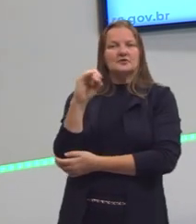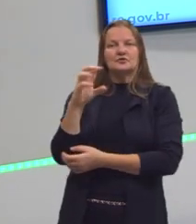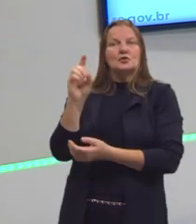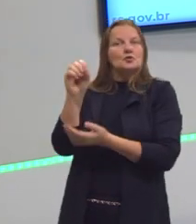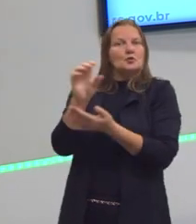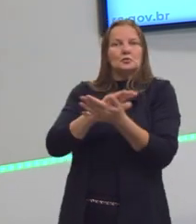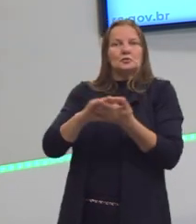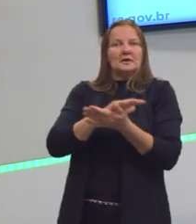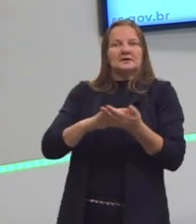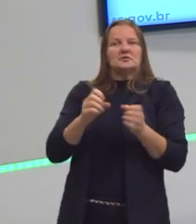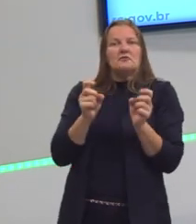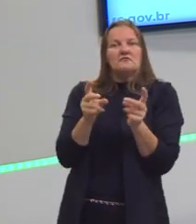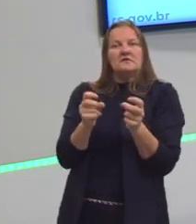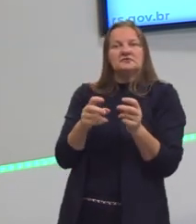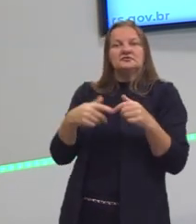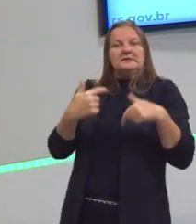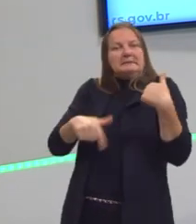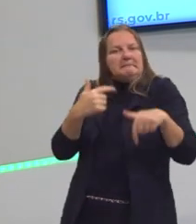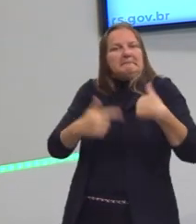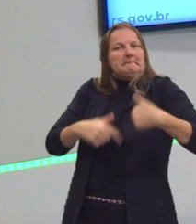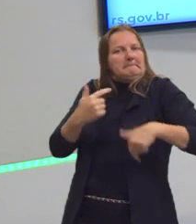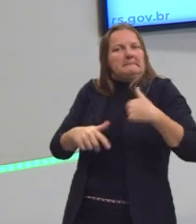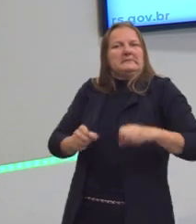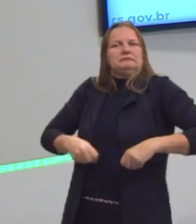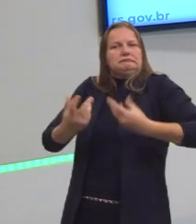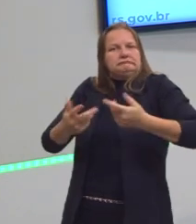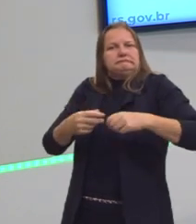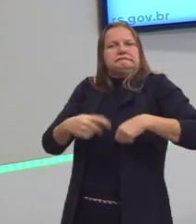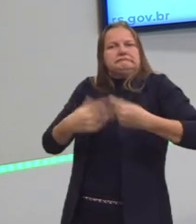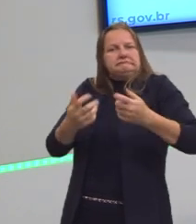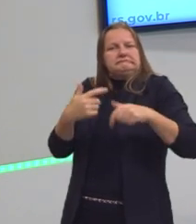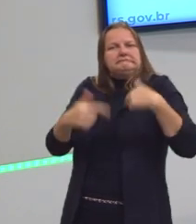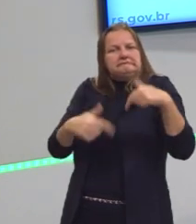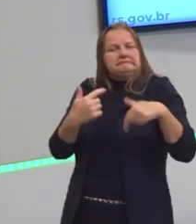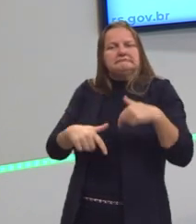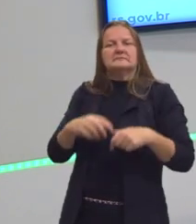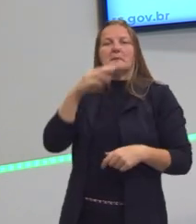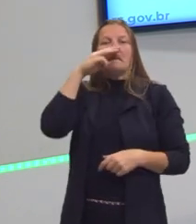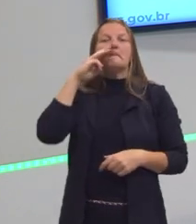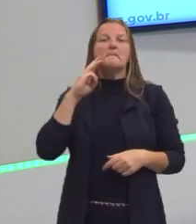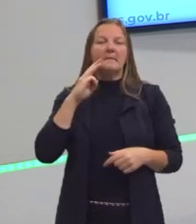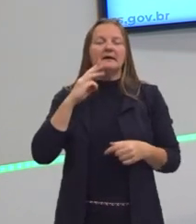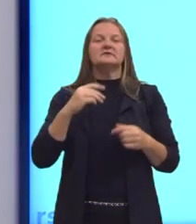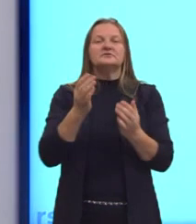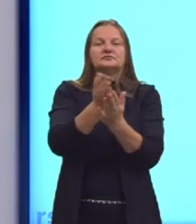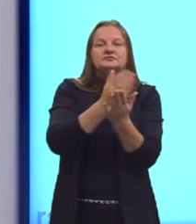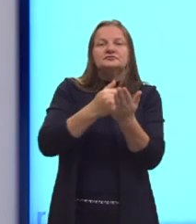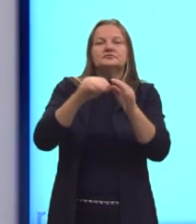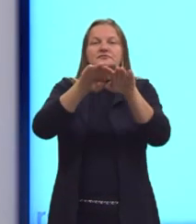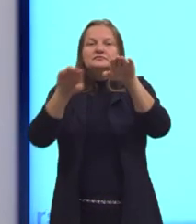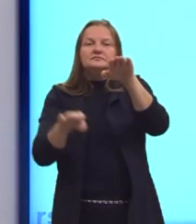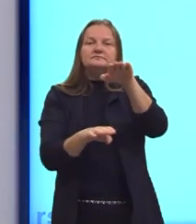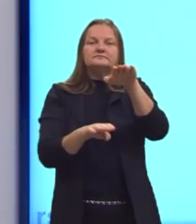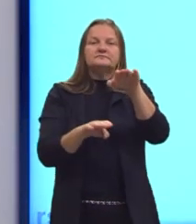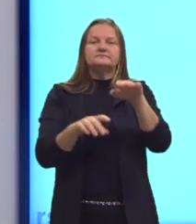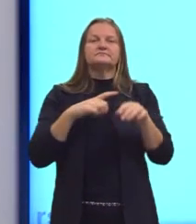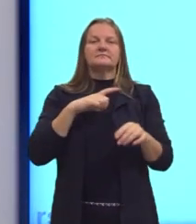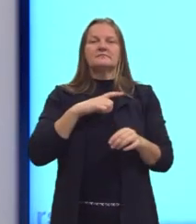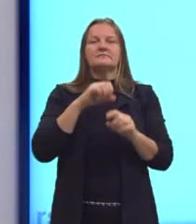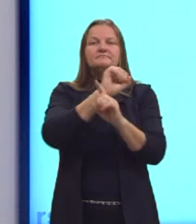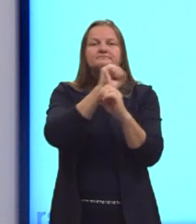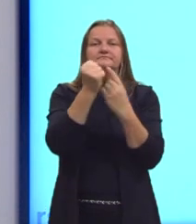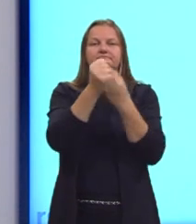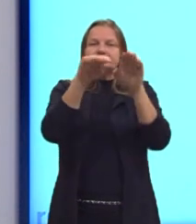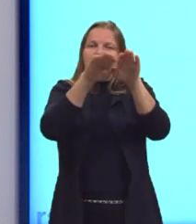os proletários vendem a sua força de trabalho. Então, Marx vê tanto a estratificação como as classes